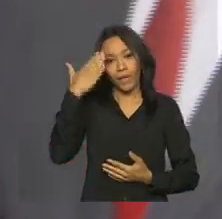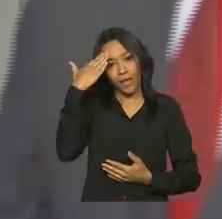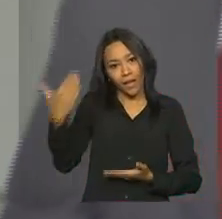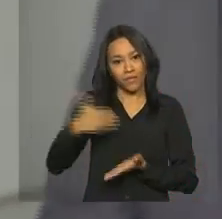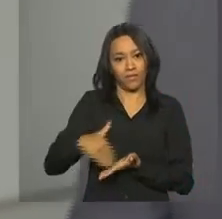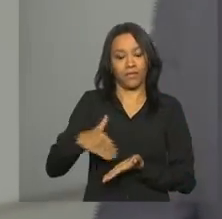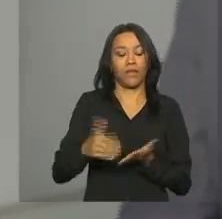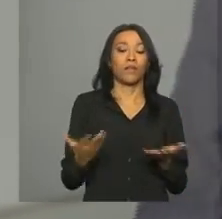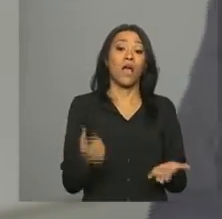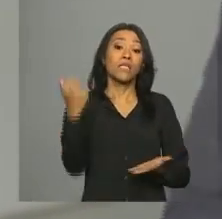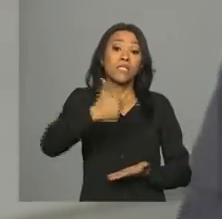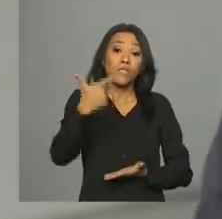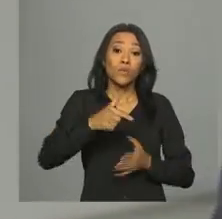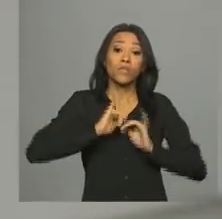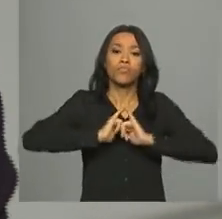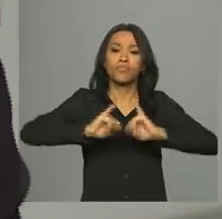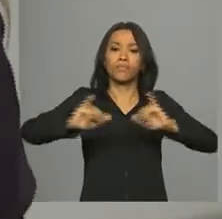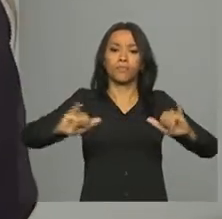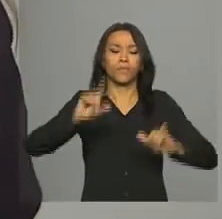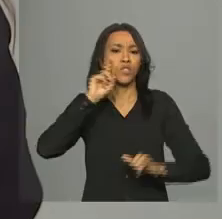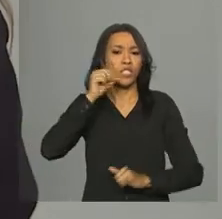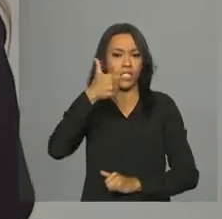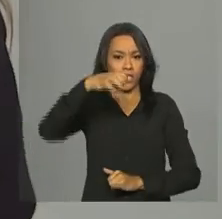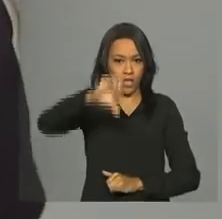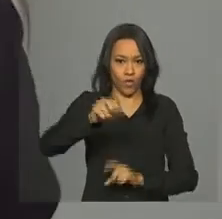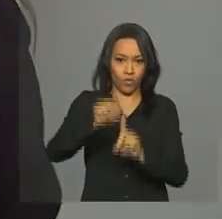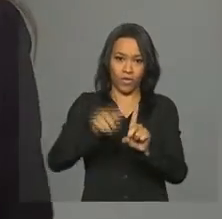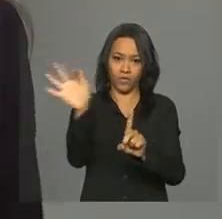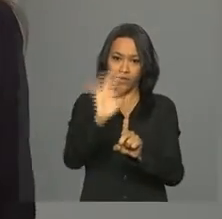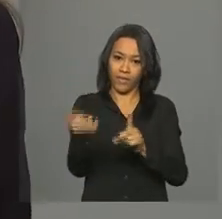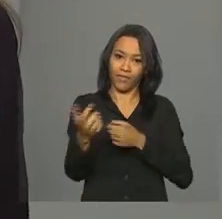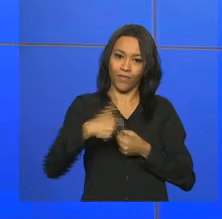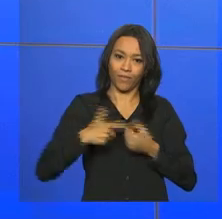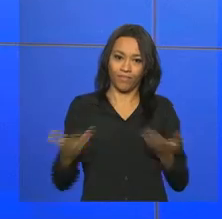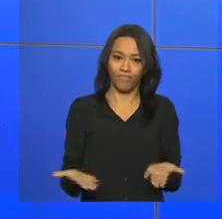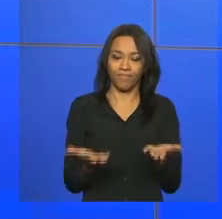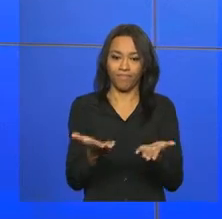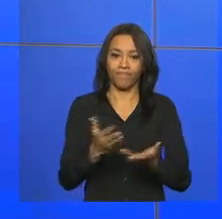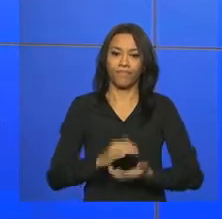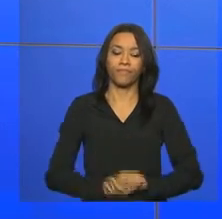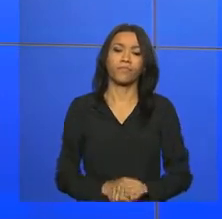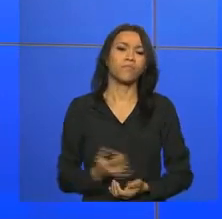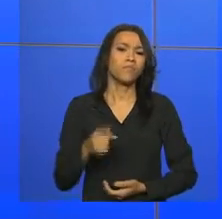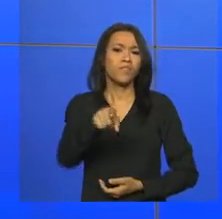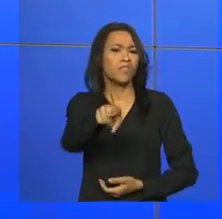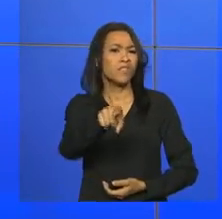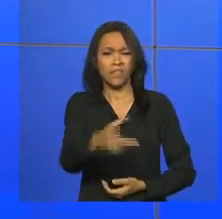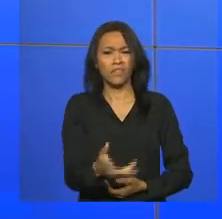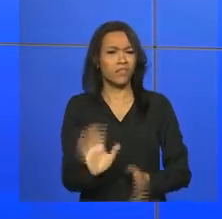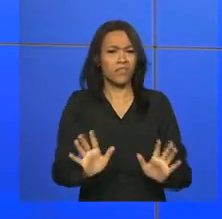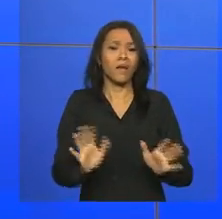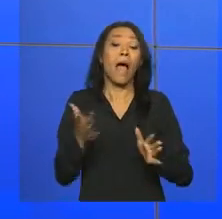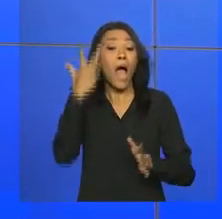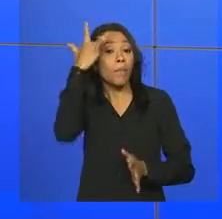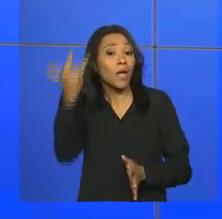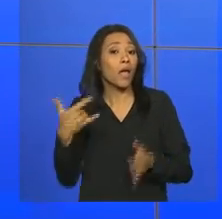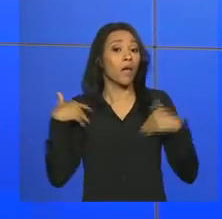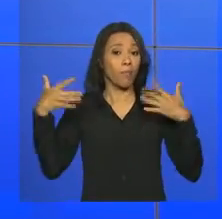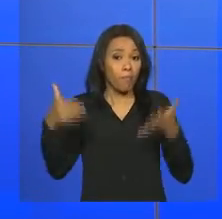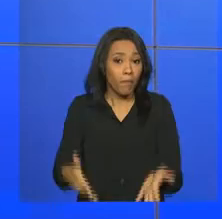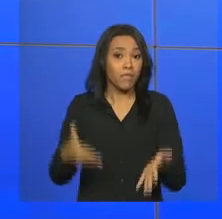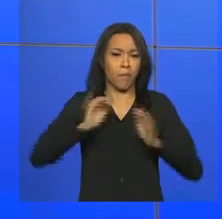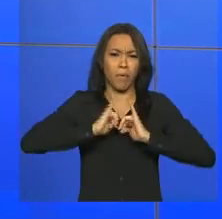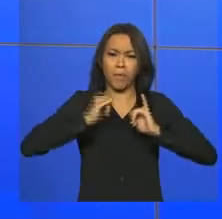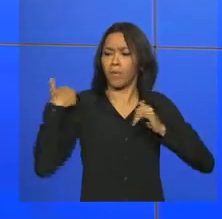segunda chamada está prevista para o dia 19 de fevereiro. Voltamos ao estúdio. E não deixe de participar amanhã do dia de